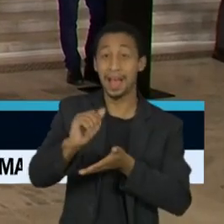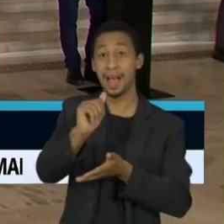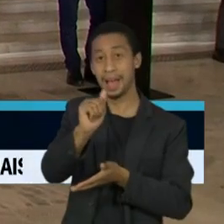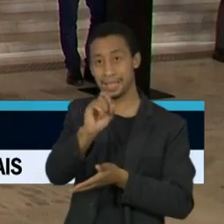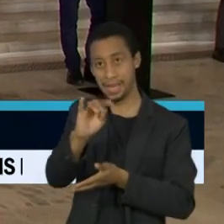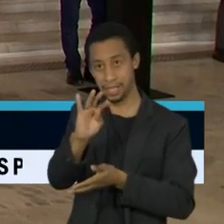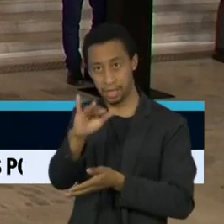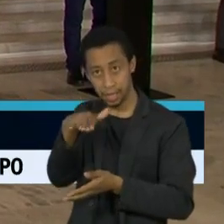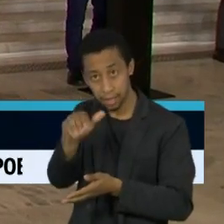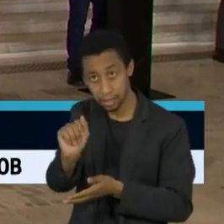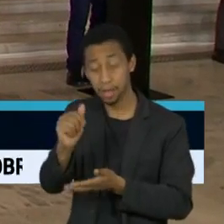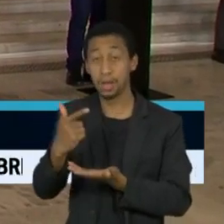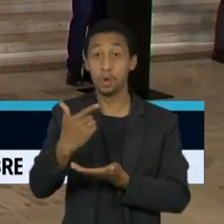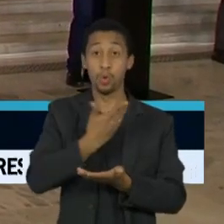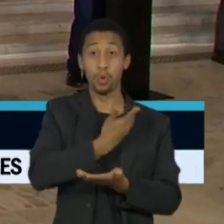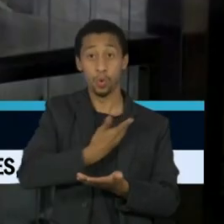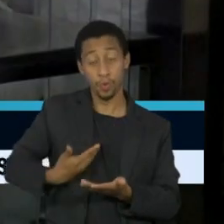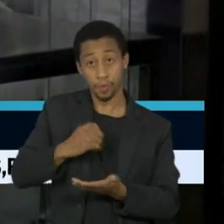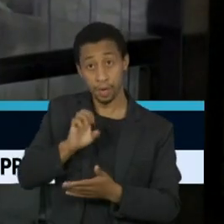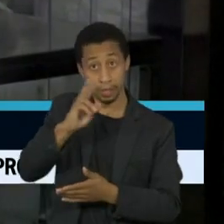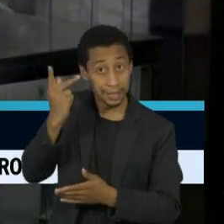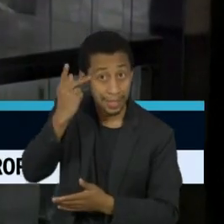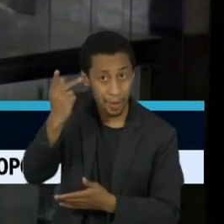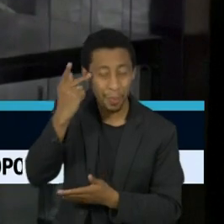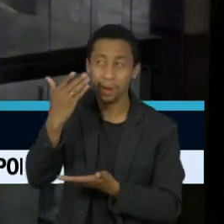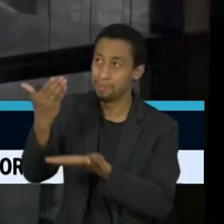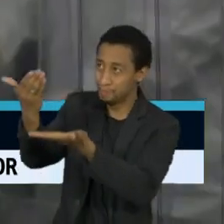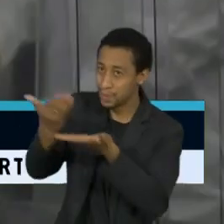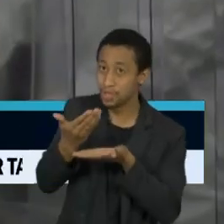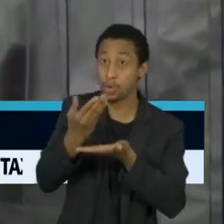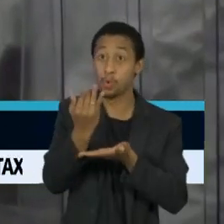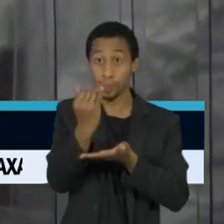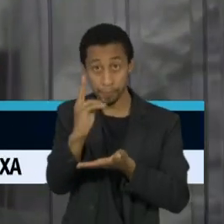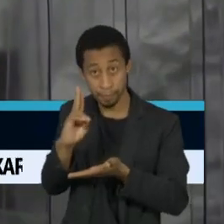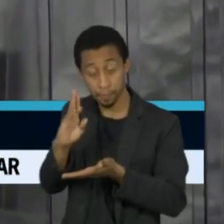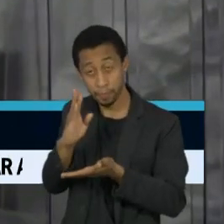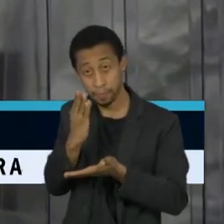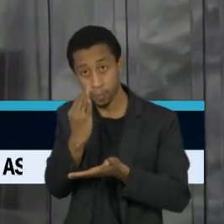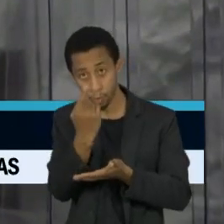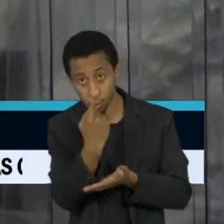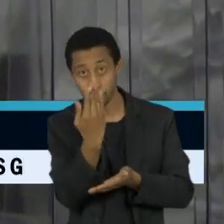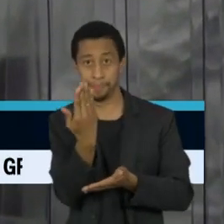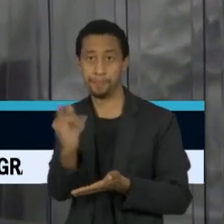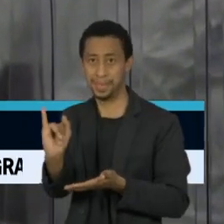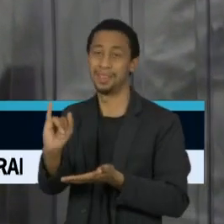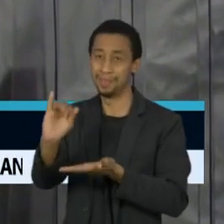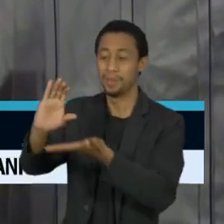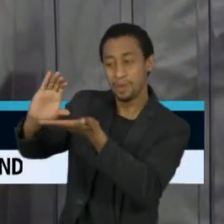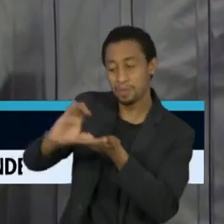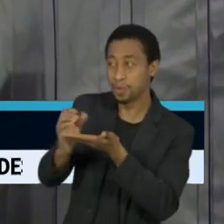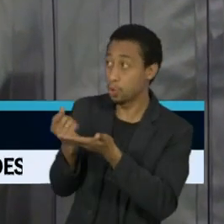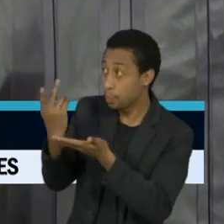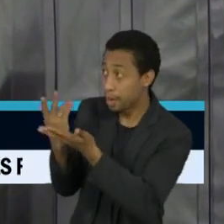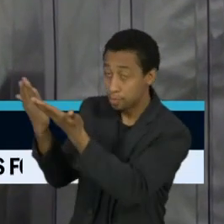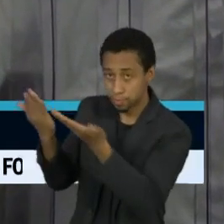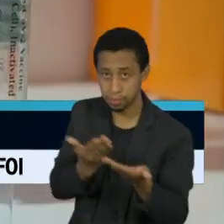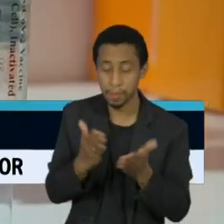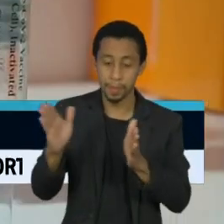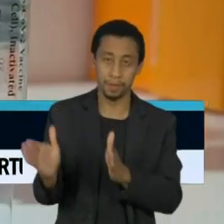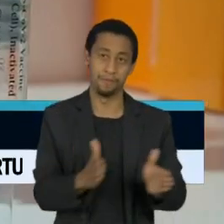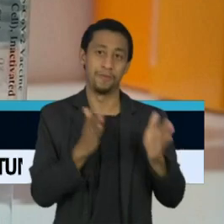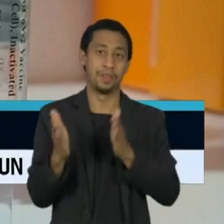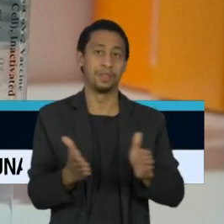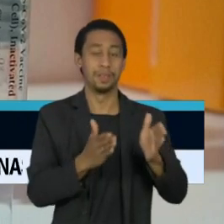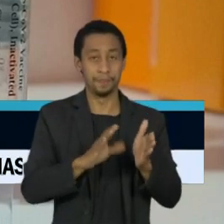paulista pediu o mesmo valor ao Ministério da Saúde para o aumento da importação e capacidade de produção da